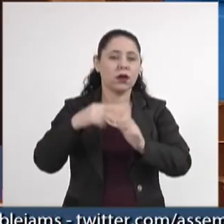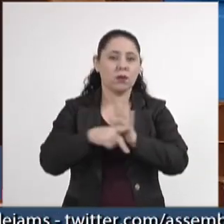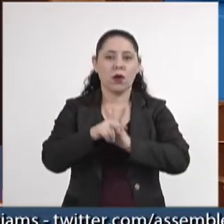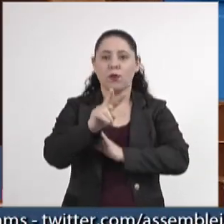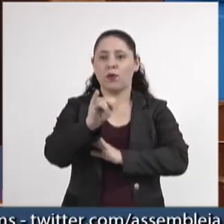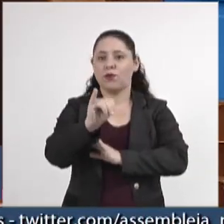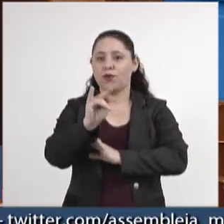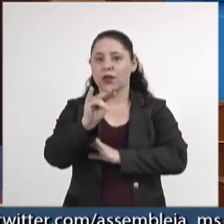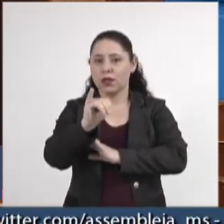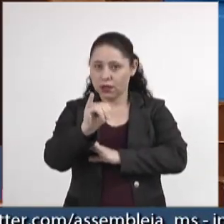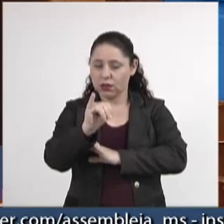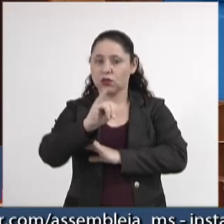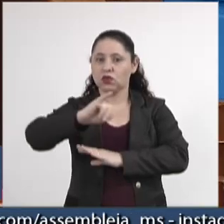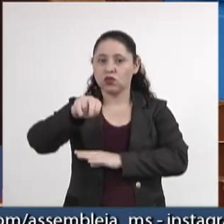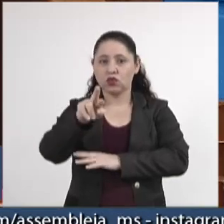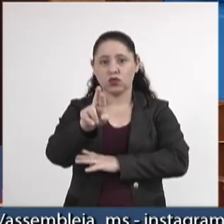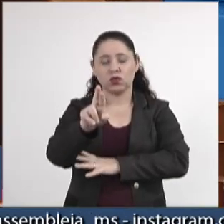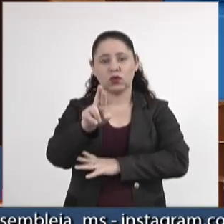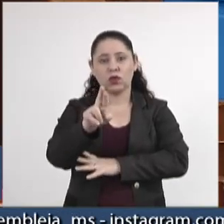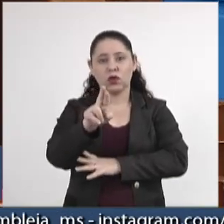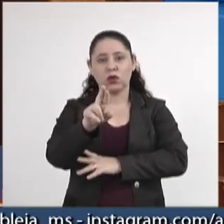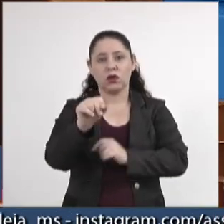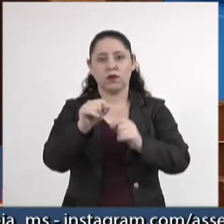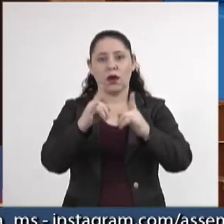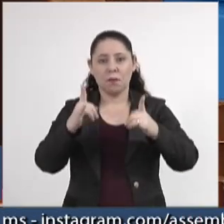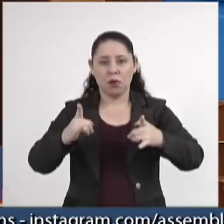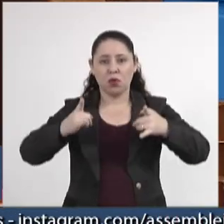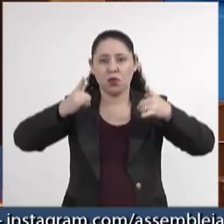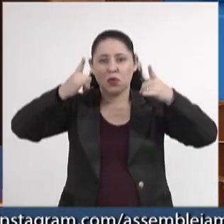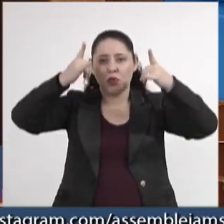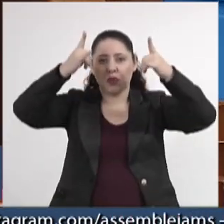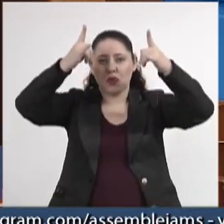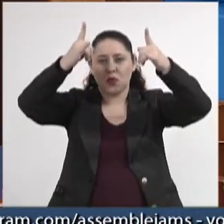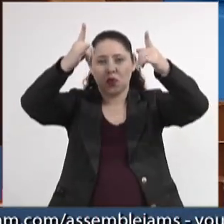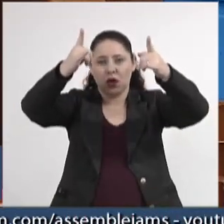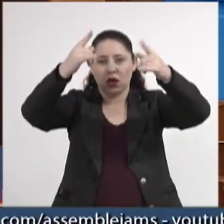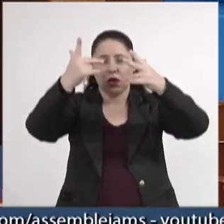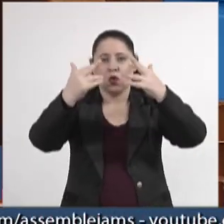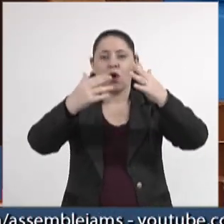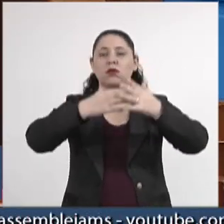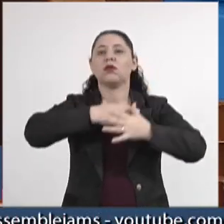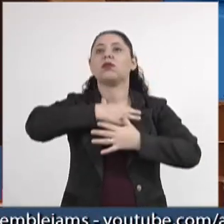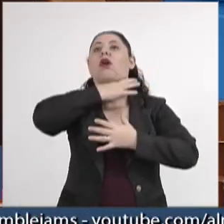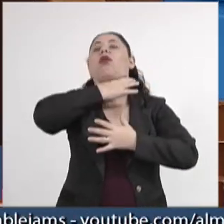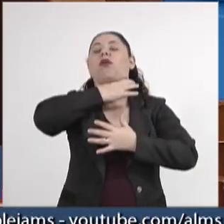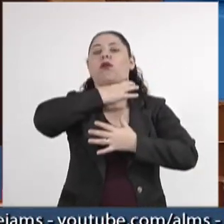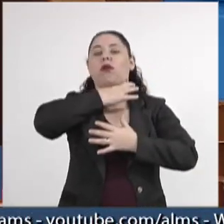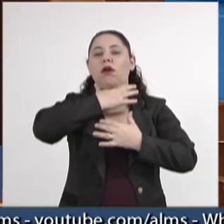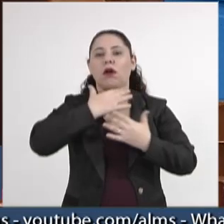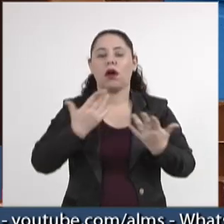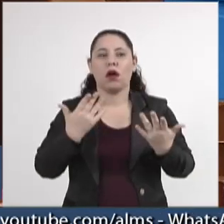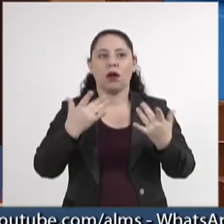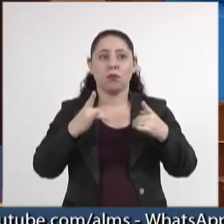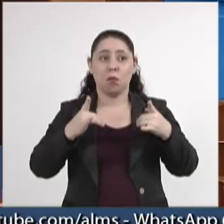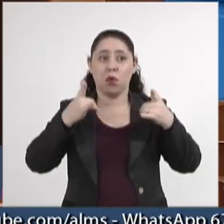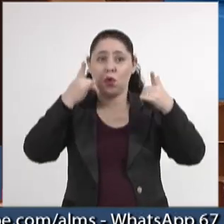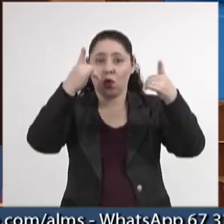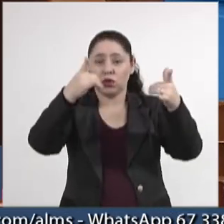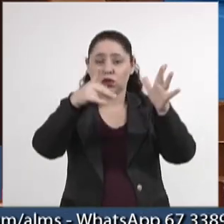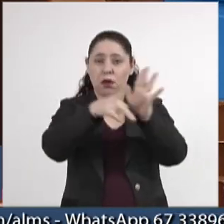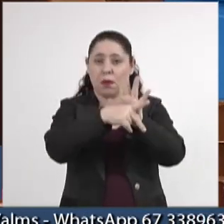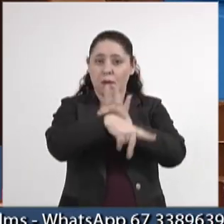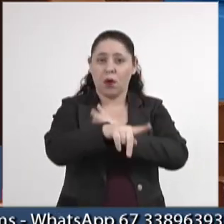e penduraram esse boneco como se estivesse sendo enforcado numa ponte